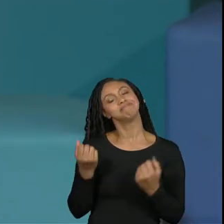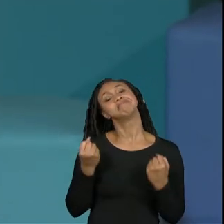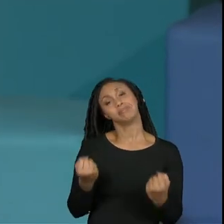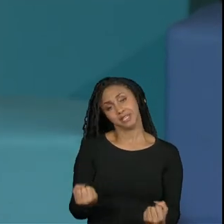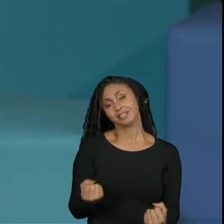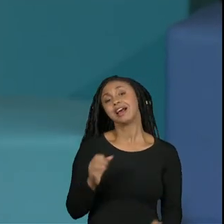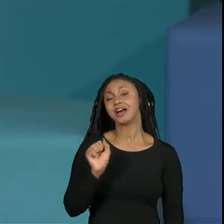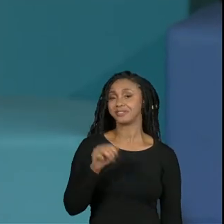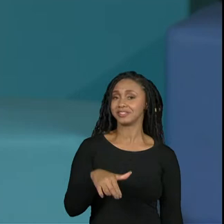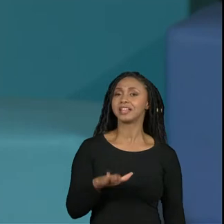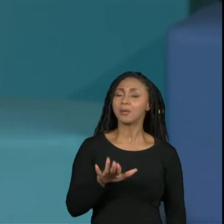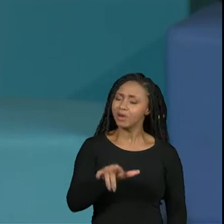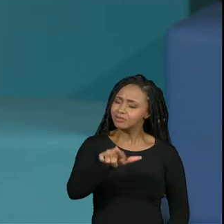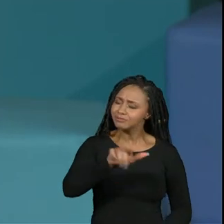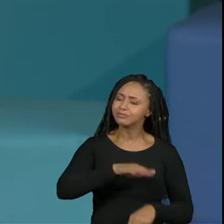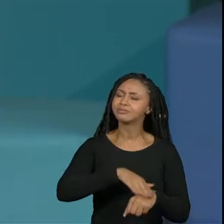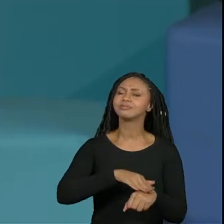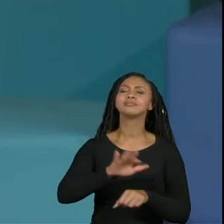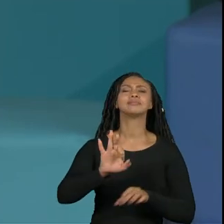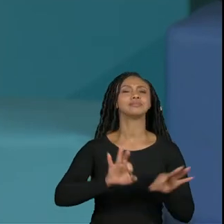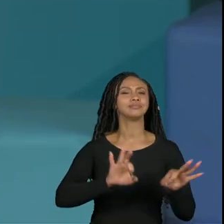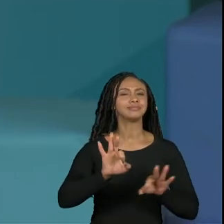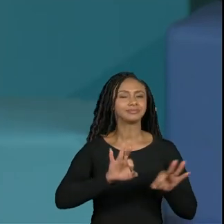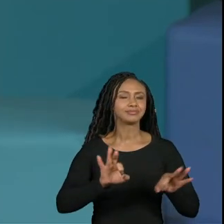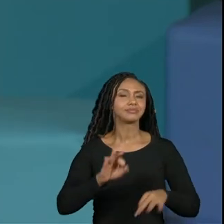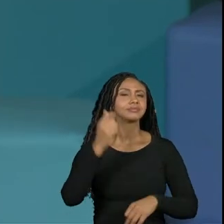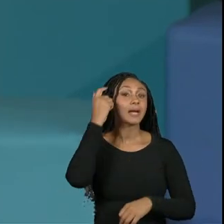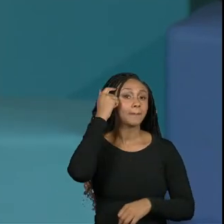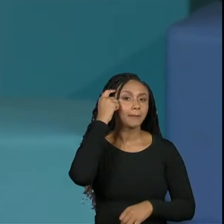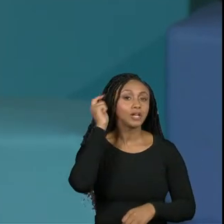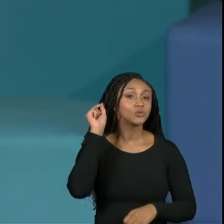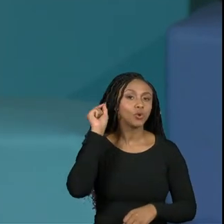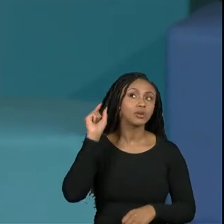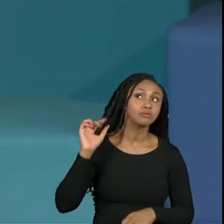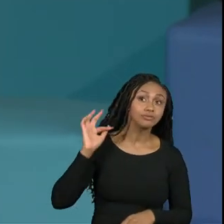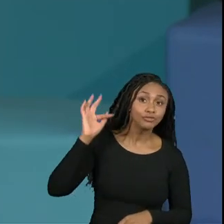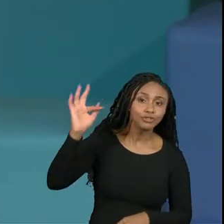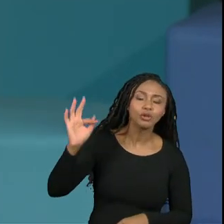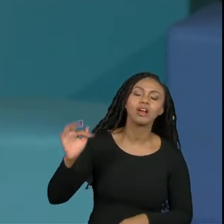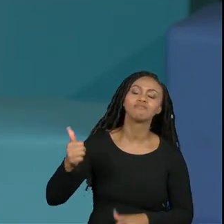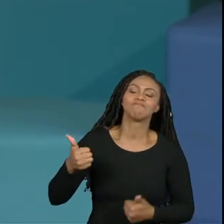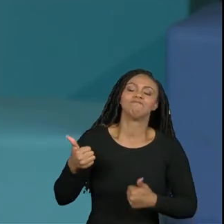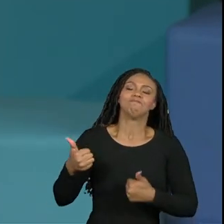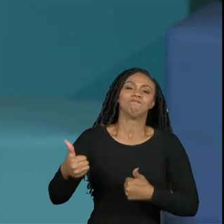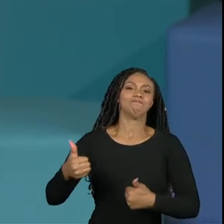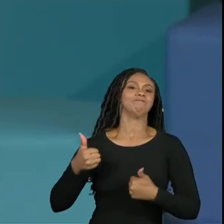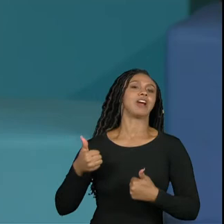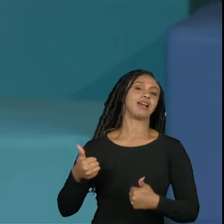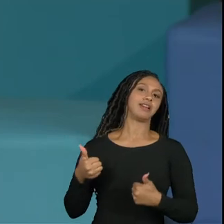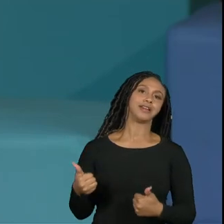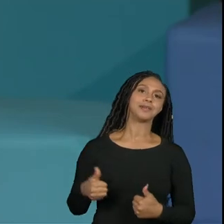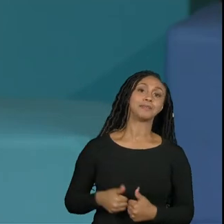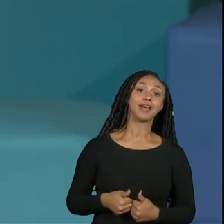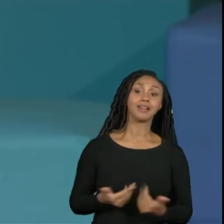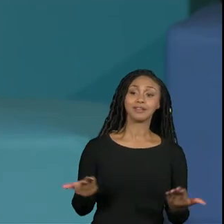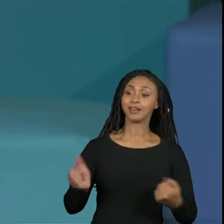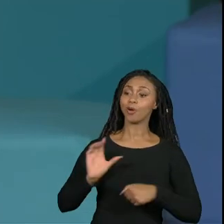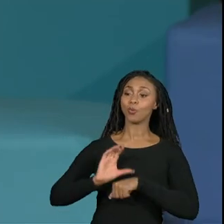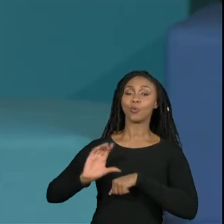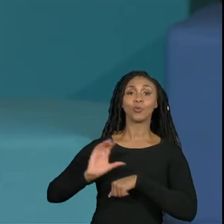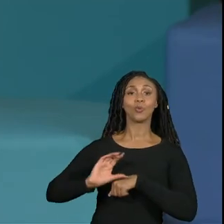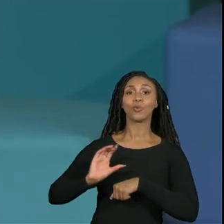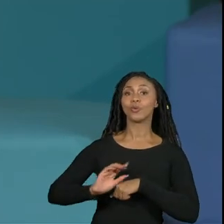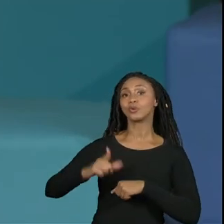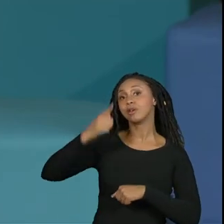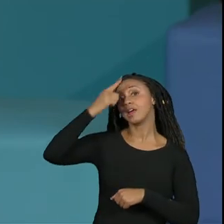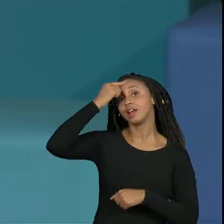tá mas se organiza pensa que no final vai valer a pena tá você está num curso de graduação numa